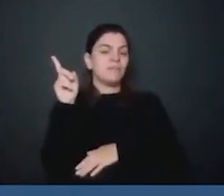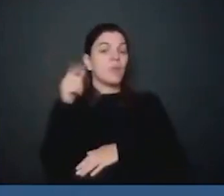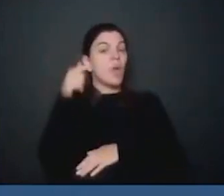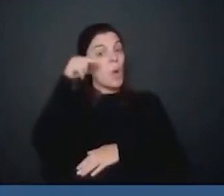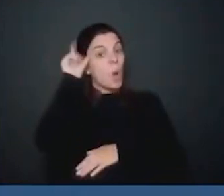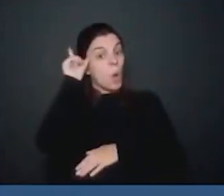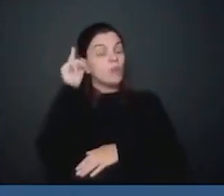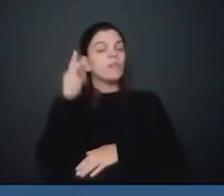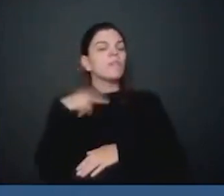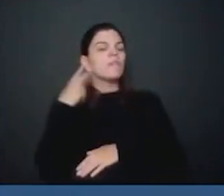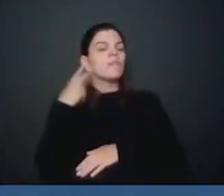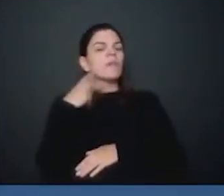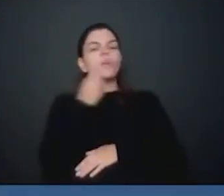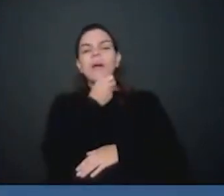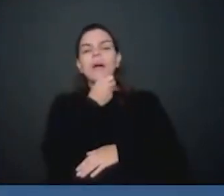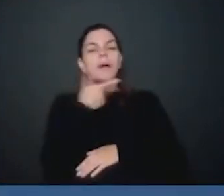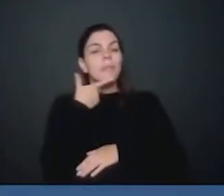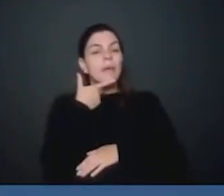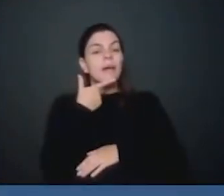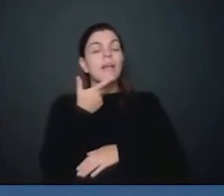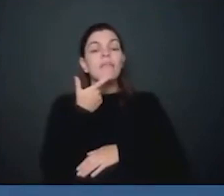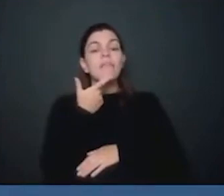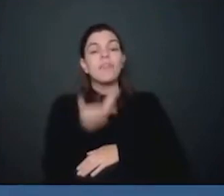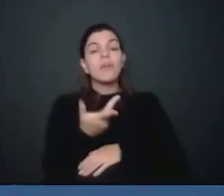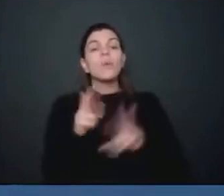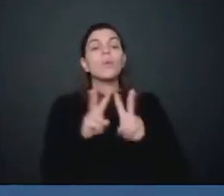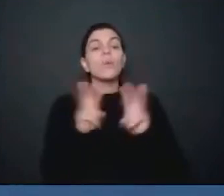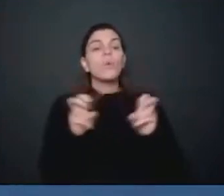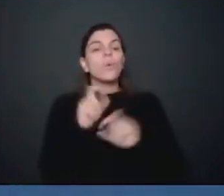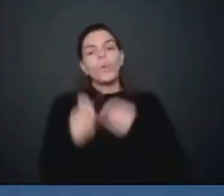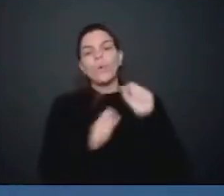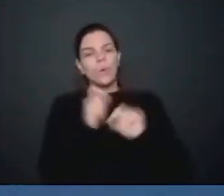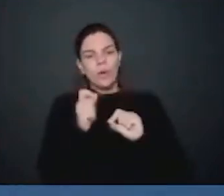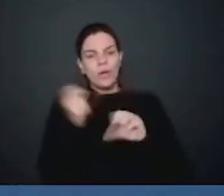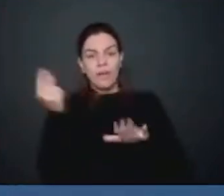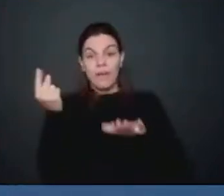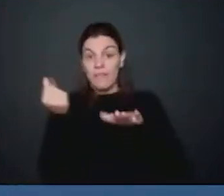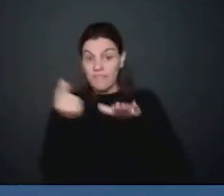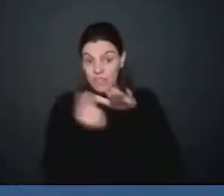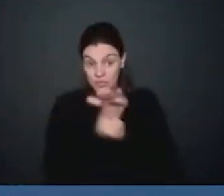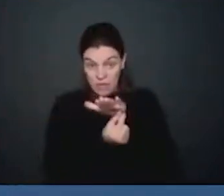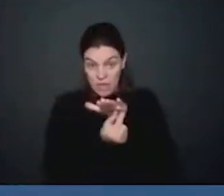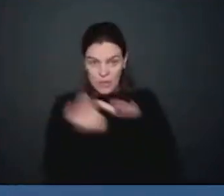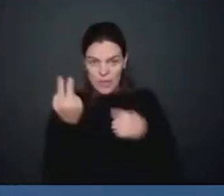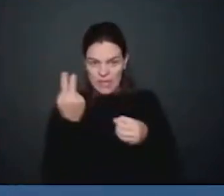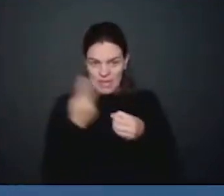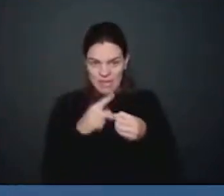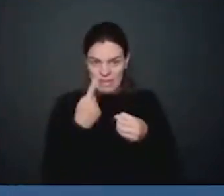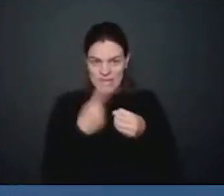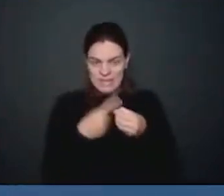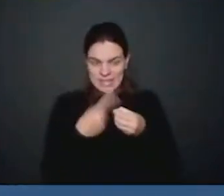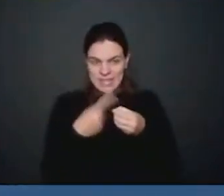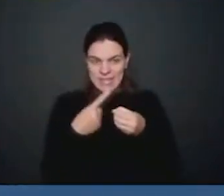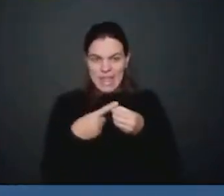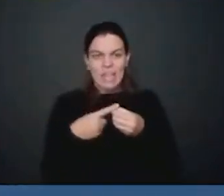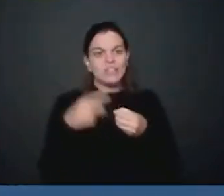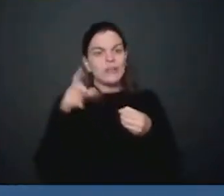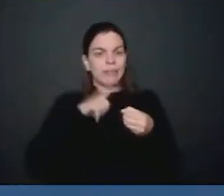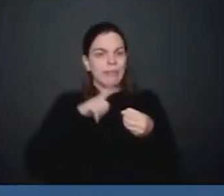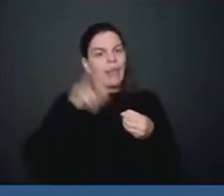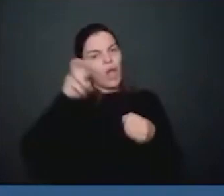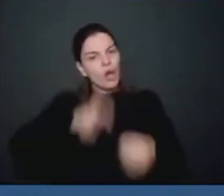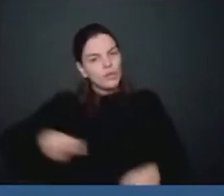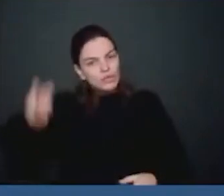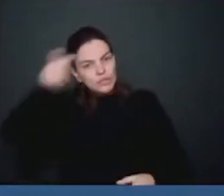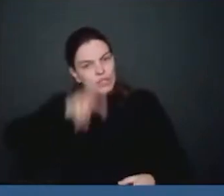comentou sobre um investimento aqui feito, na cidade, com o carrossel, com a roda gigante. Não que não